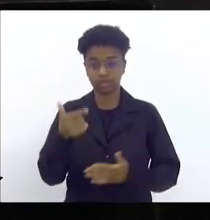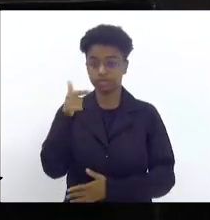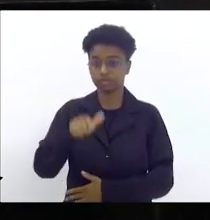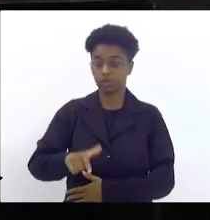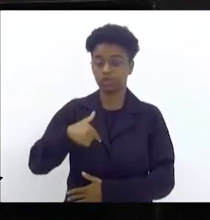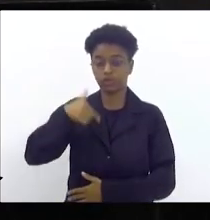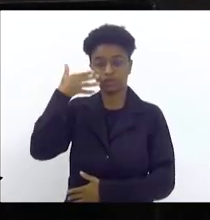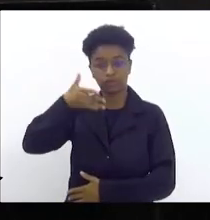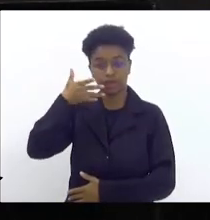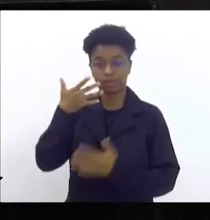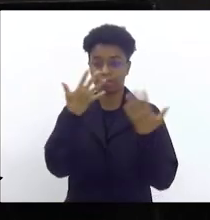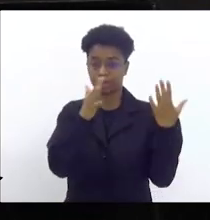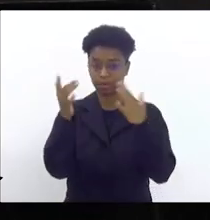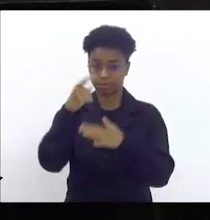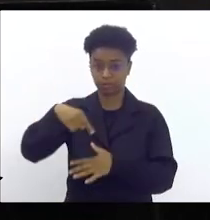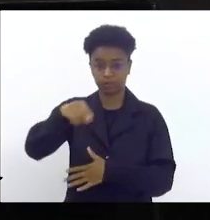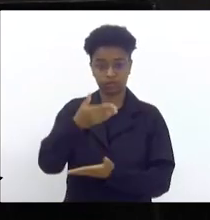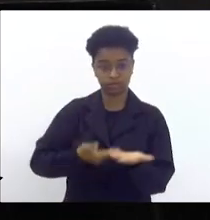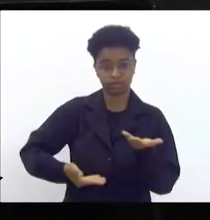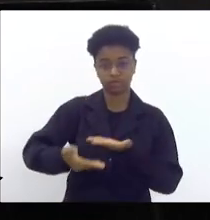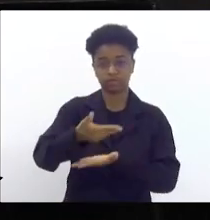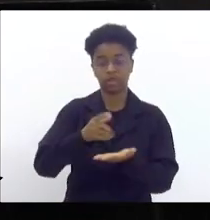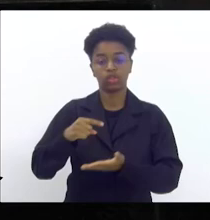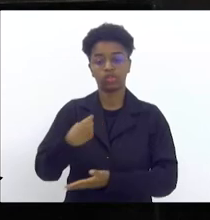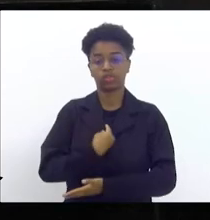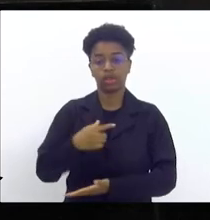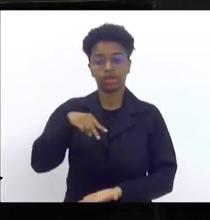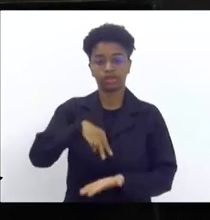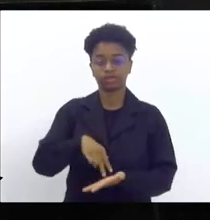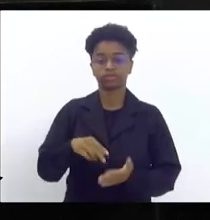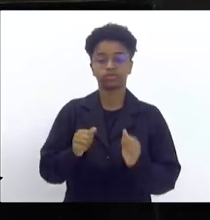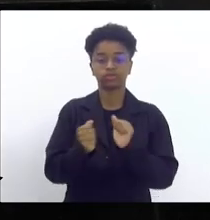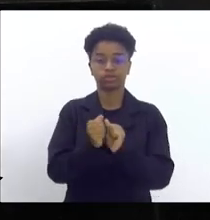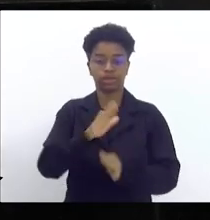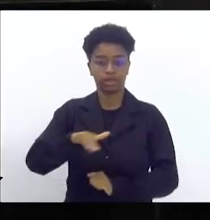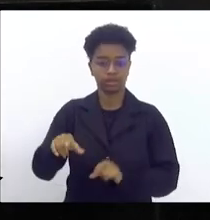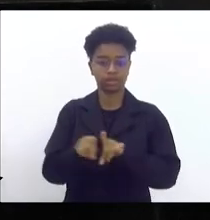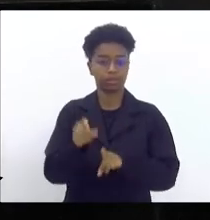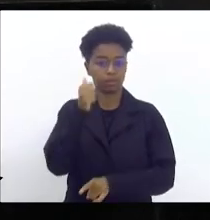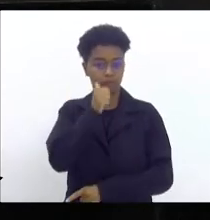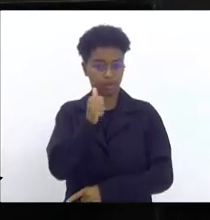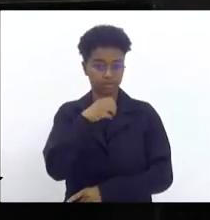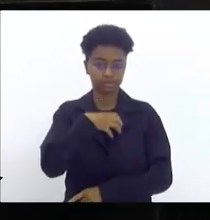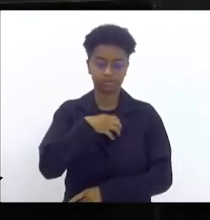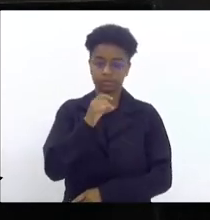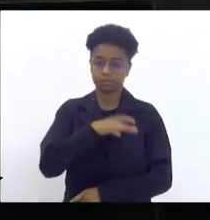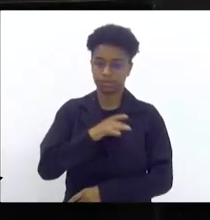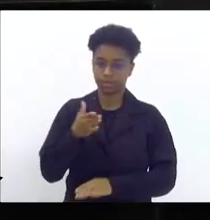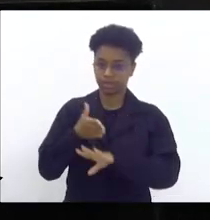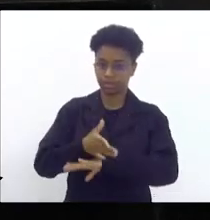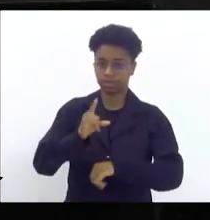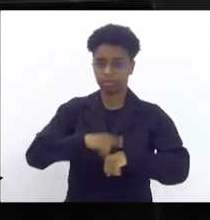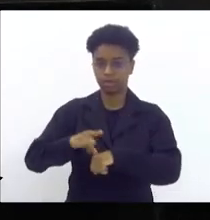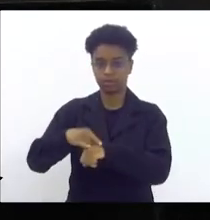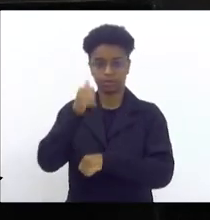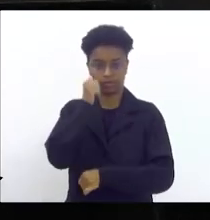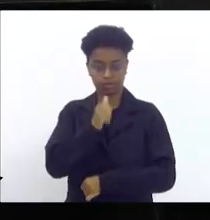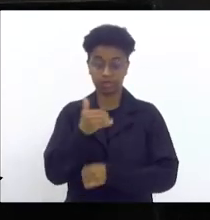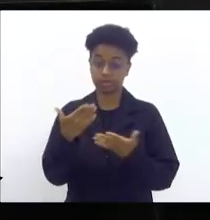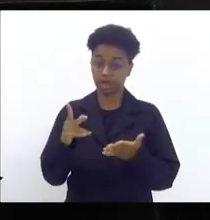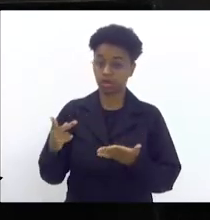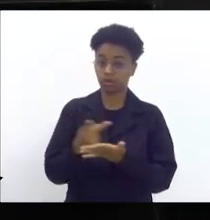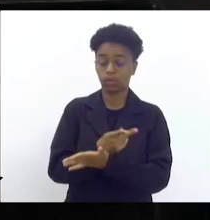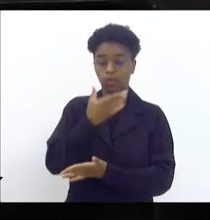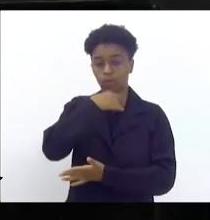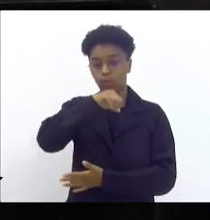vez eu falo aqui parabéns a todos os envolvidos que estamos aí com crianças e mulheres com medo de ir ao banheiro feminino. Aí vai acontecer que um pai vai tomar